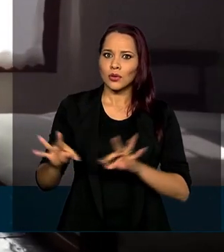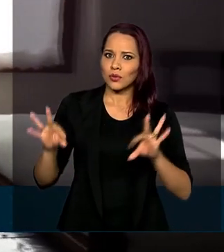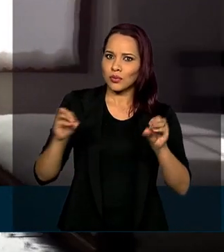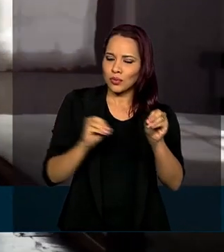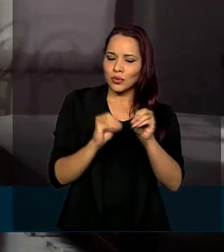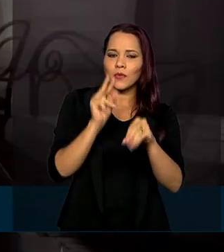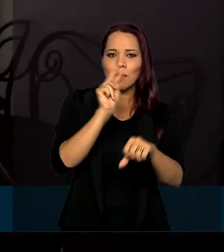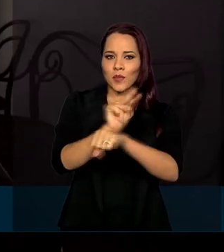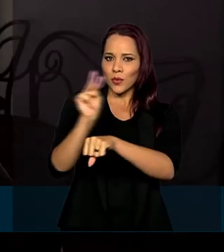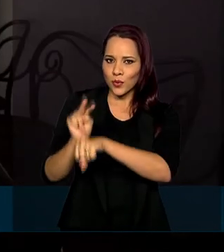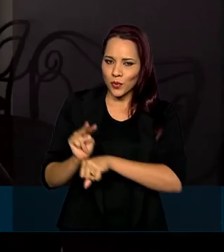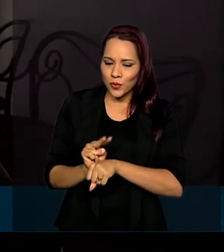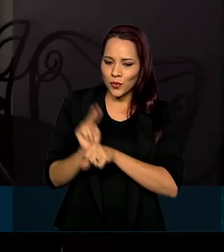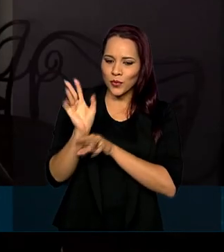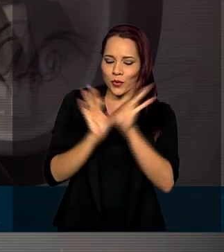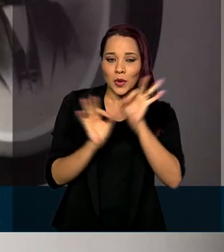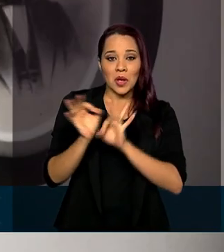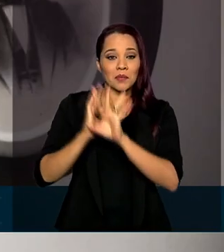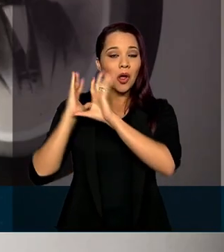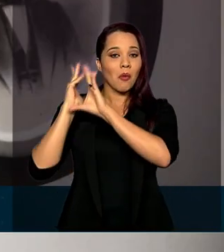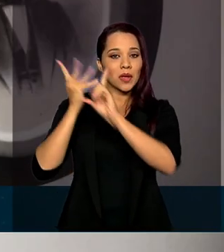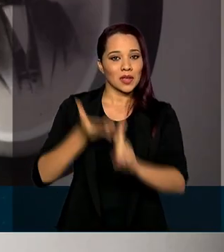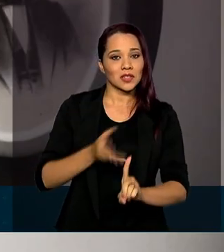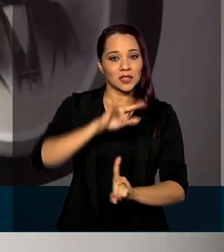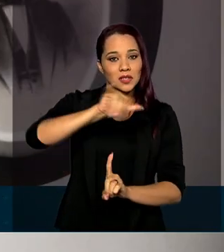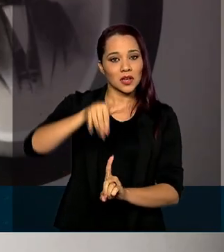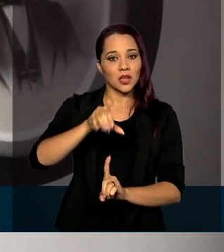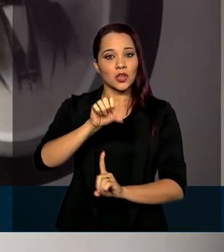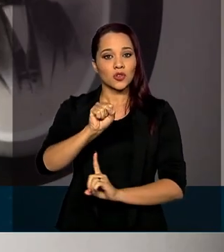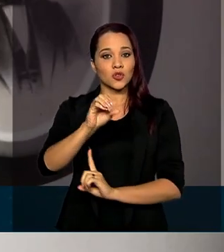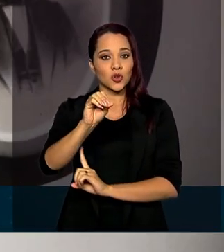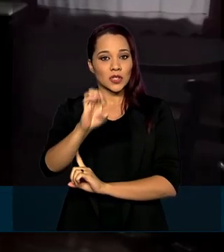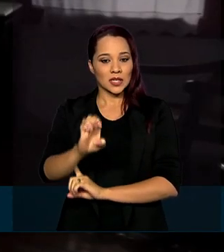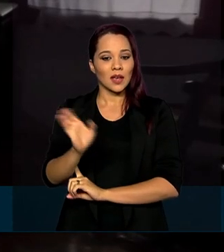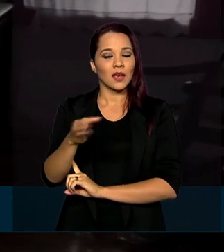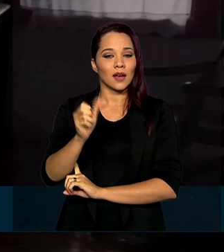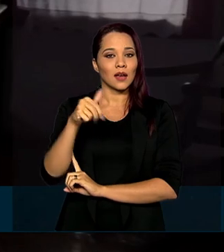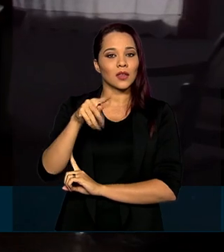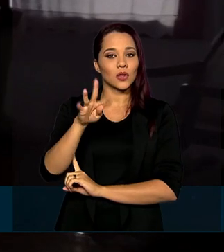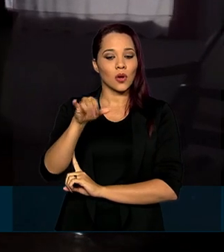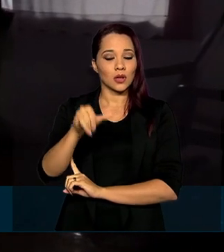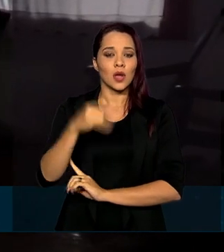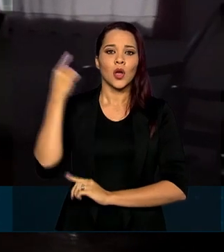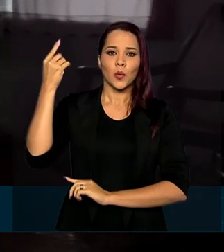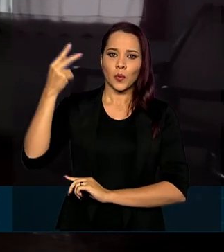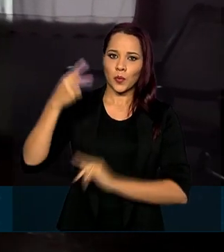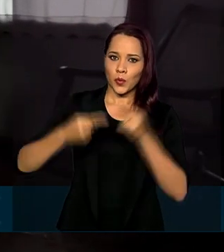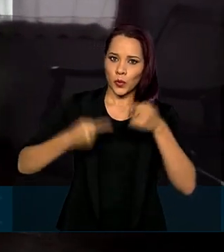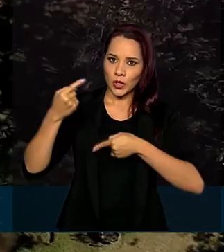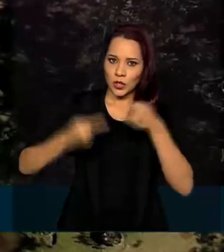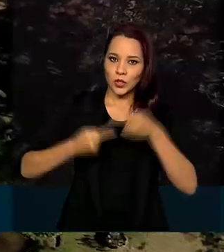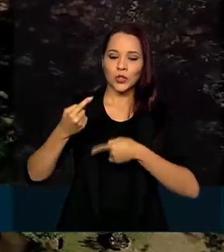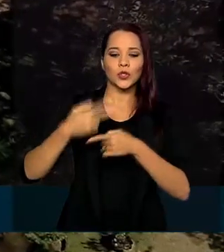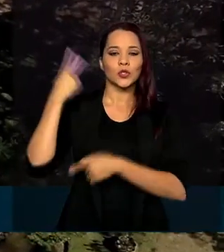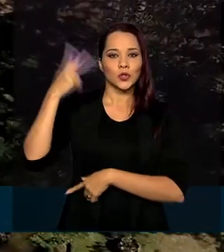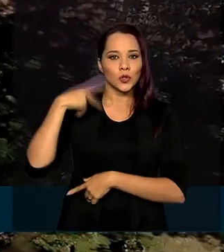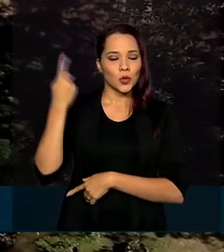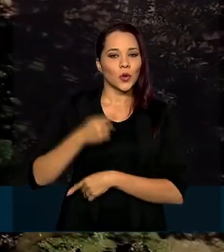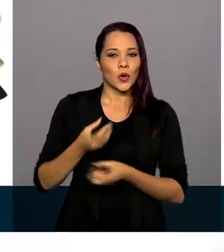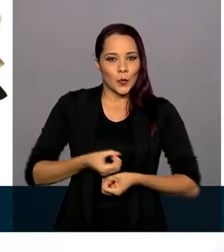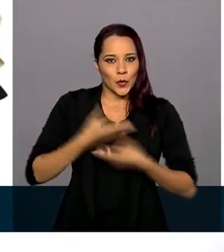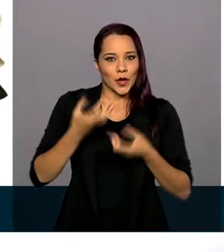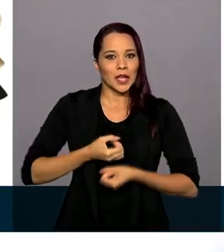foi preservado para homenagear José Eloy Ottoni, político e poeta mineiro, um dos